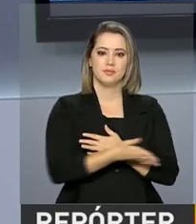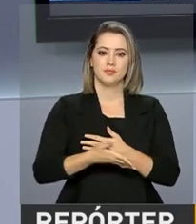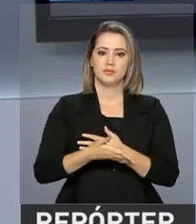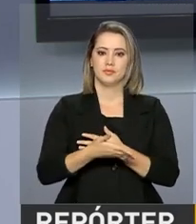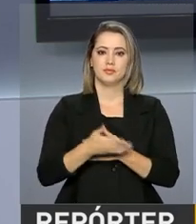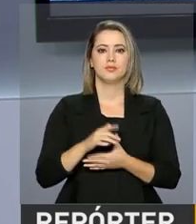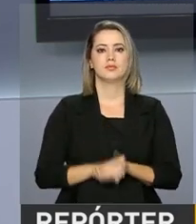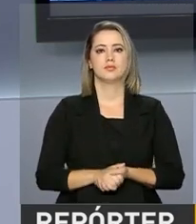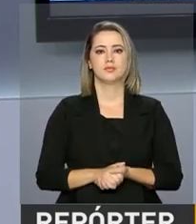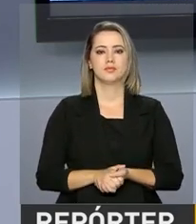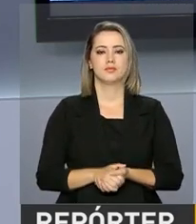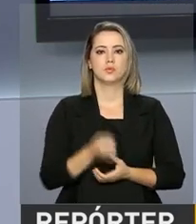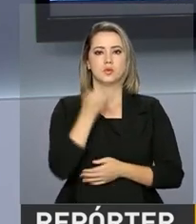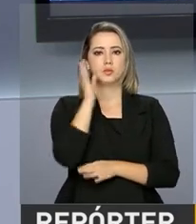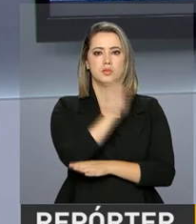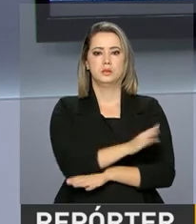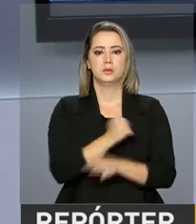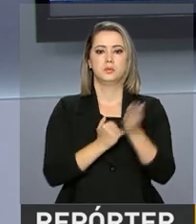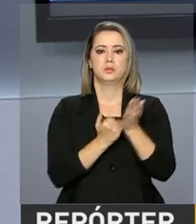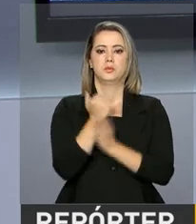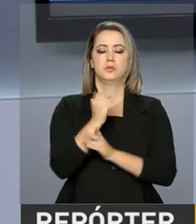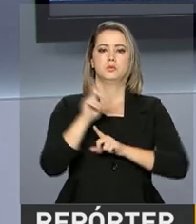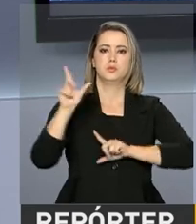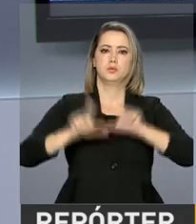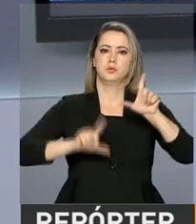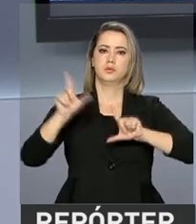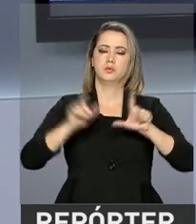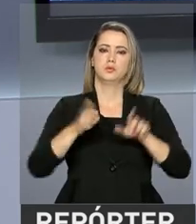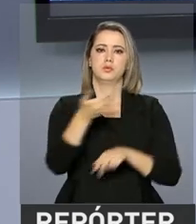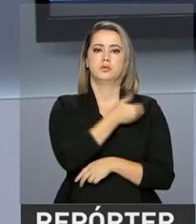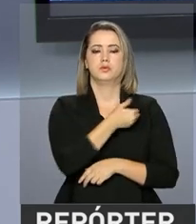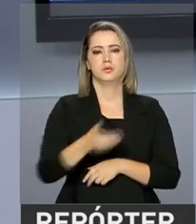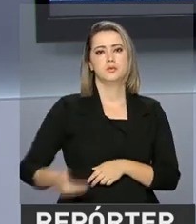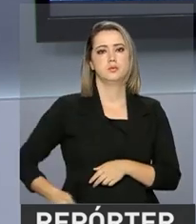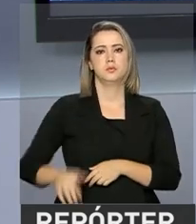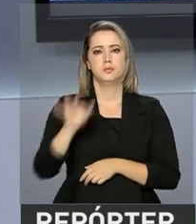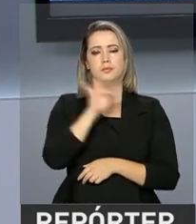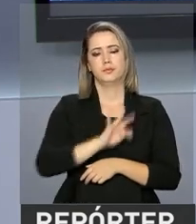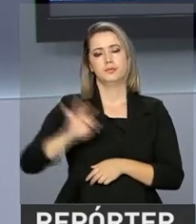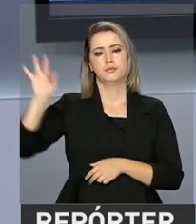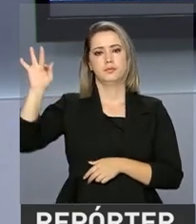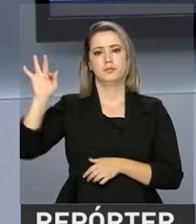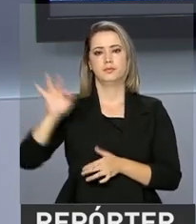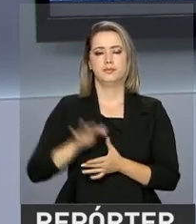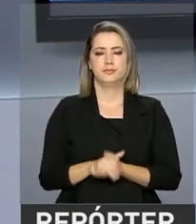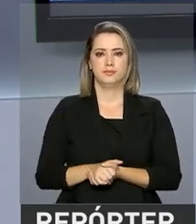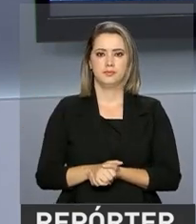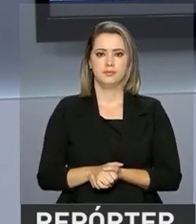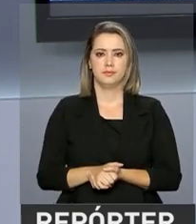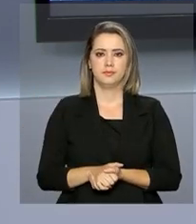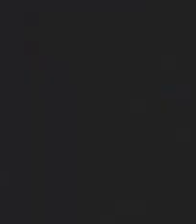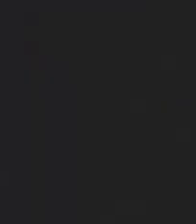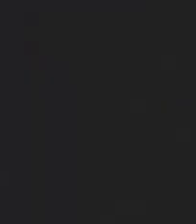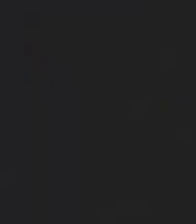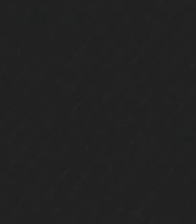nossas redes sociais. Uma boa tarde para você e continue com a gente aqui na NBR, a TV do Governo Federal.